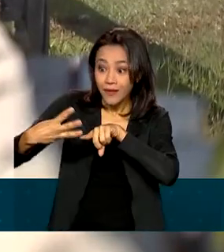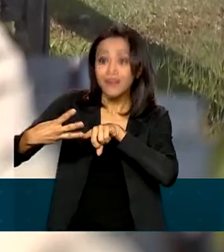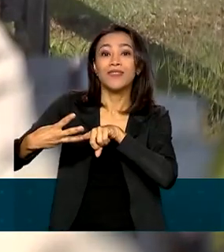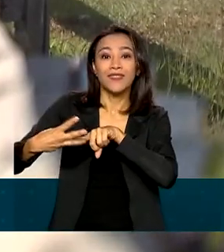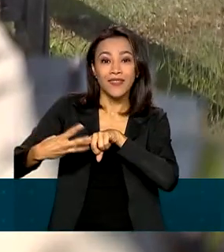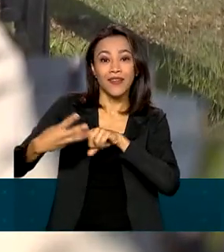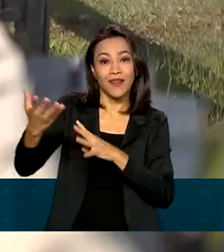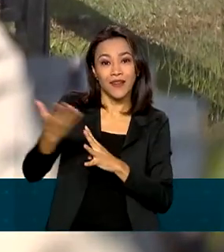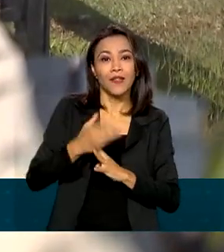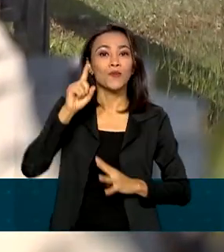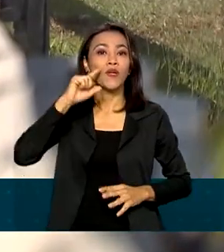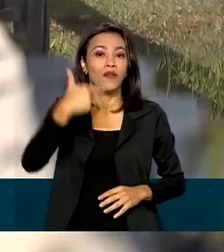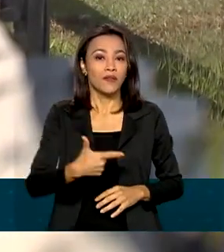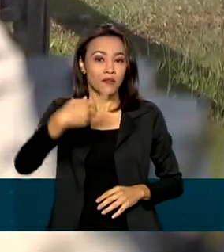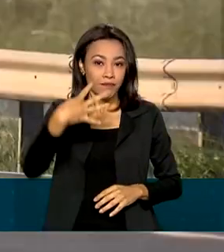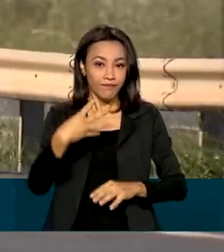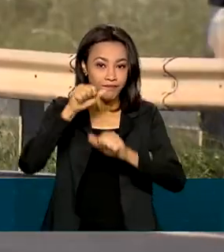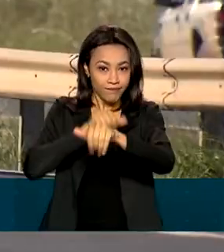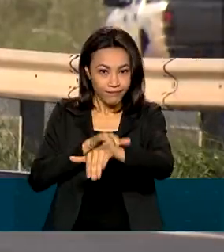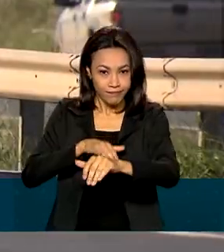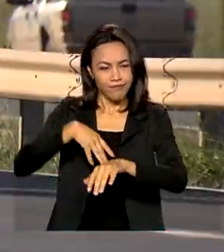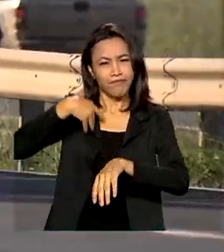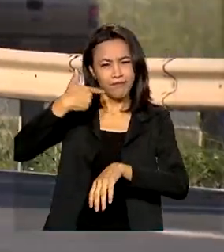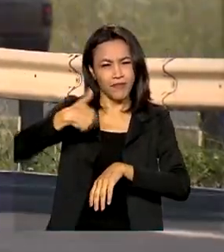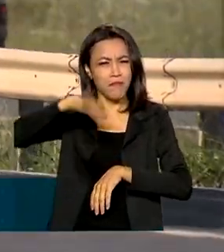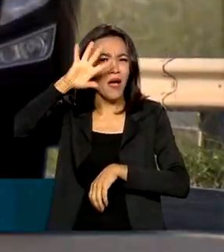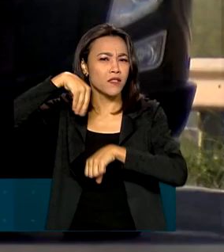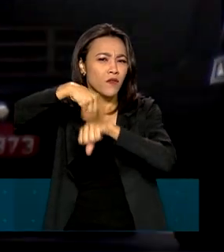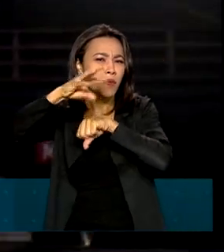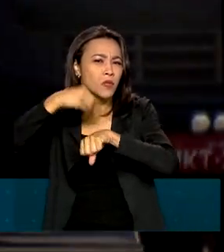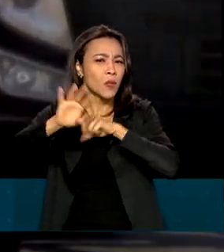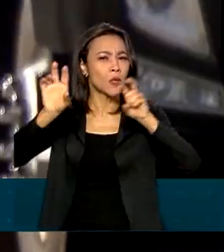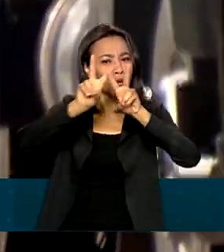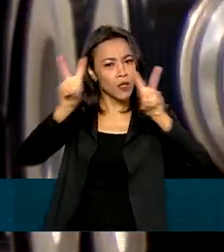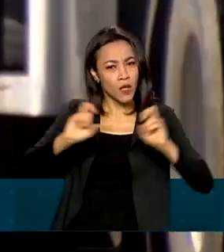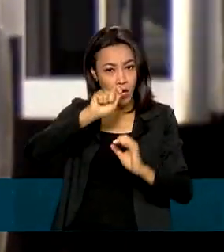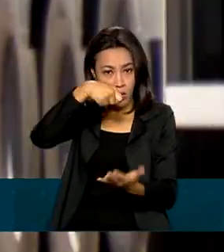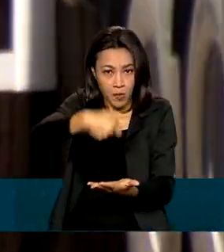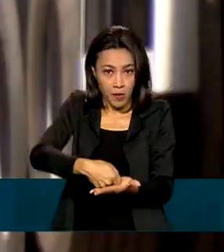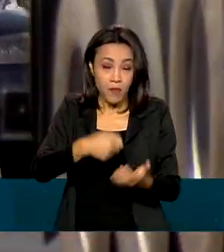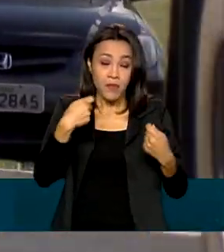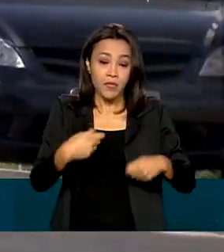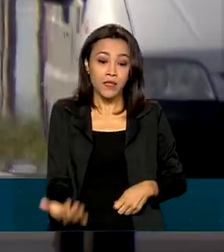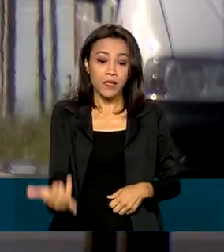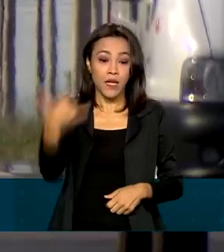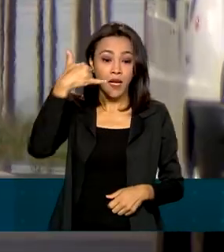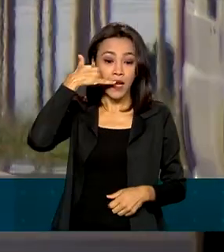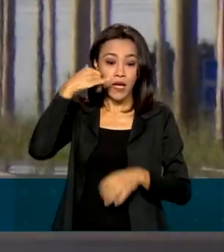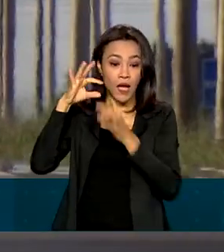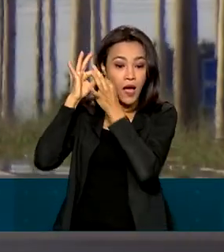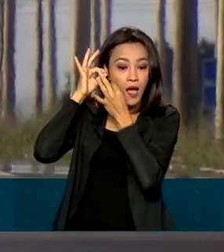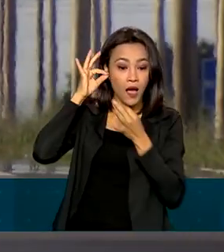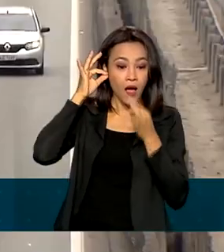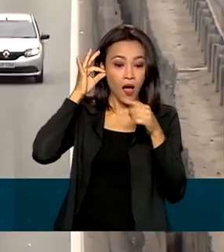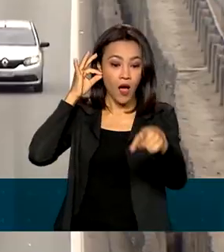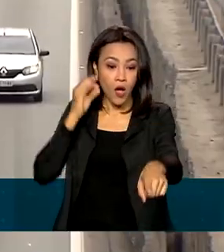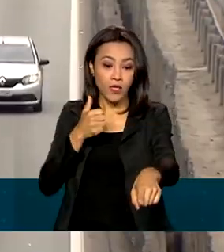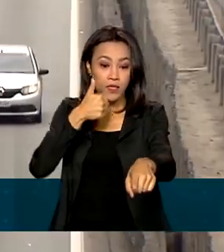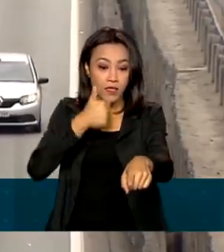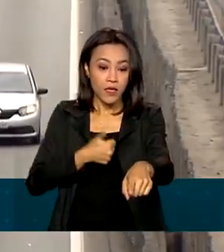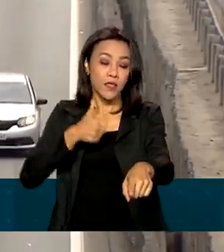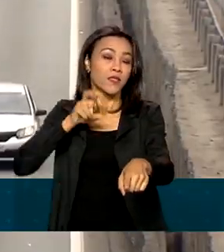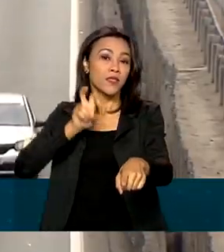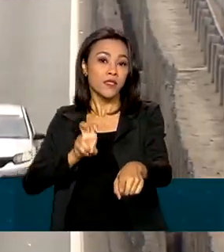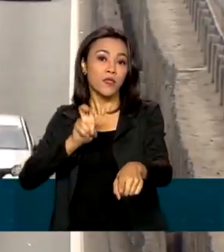24 de setembro. Para mais informações sobre o pagamento é só ligar para a central de atendimento Alô Trabalho